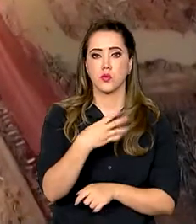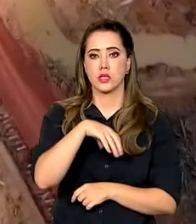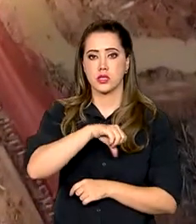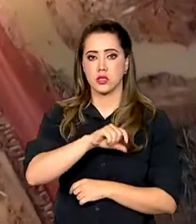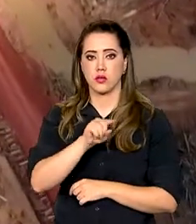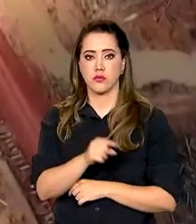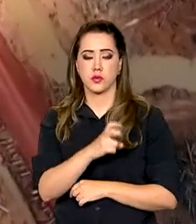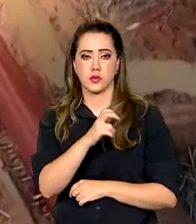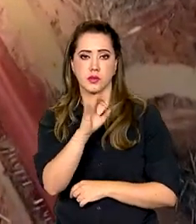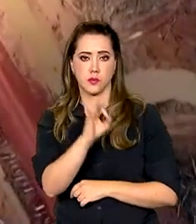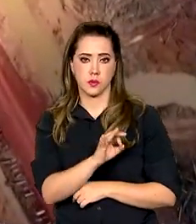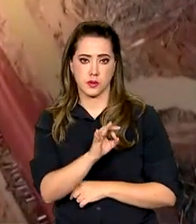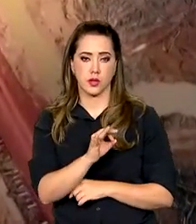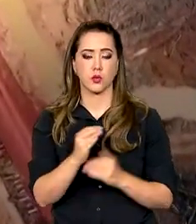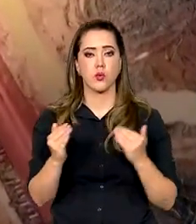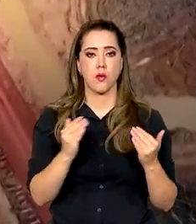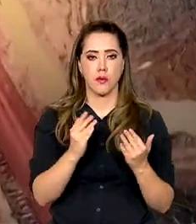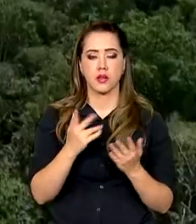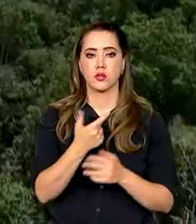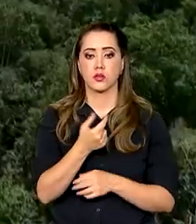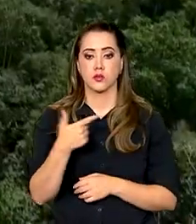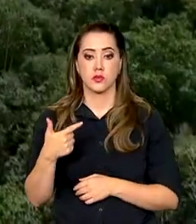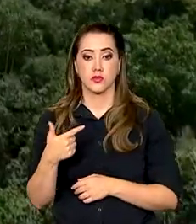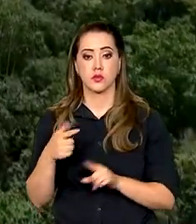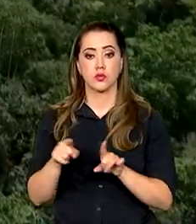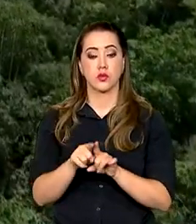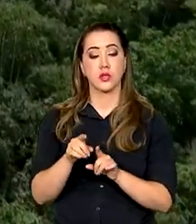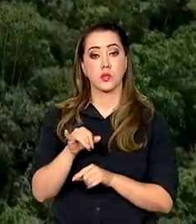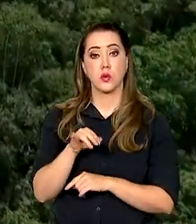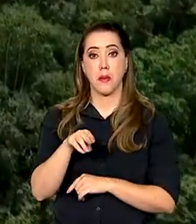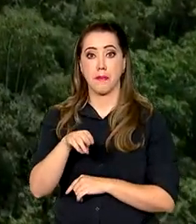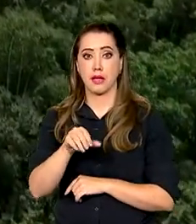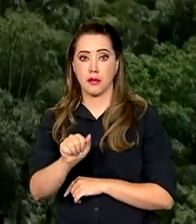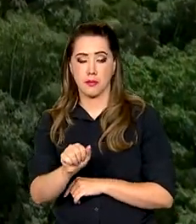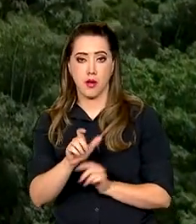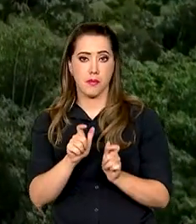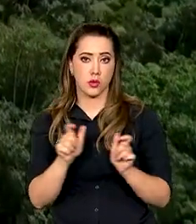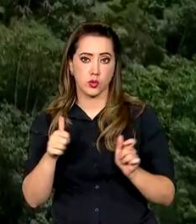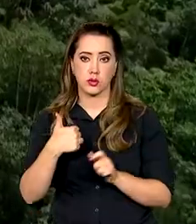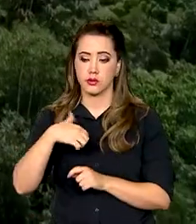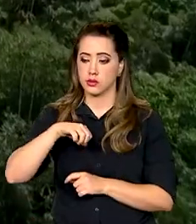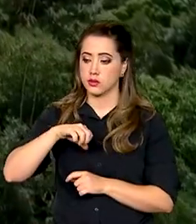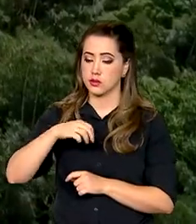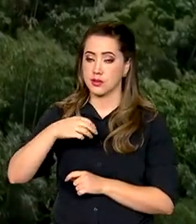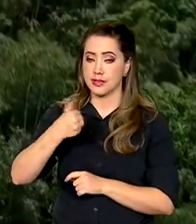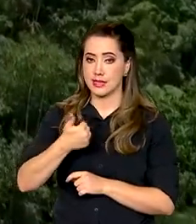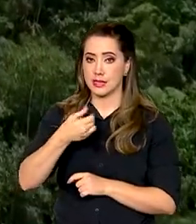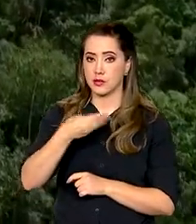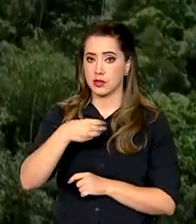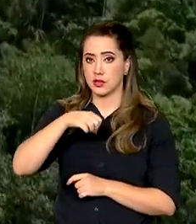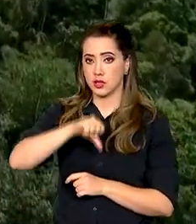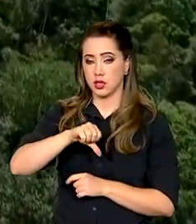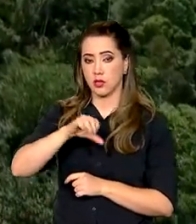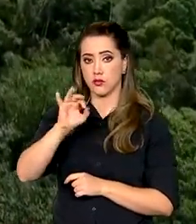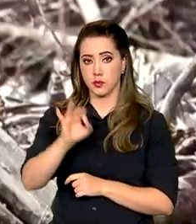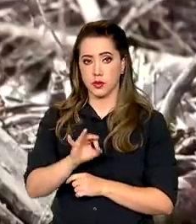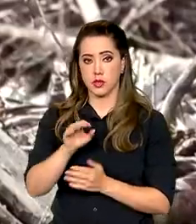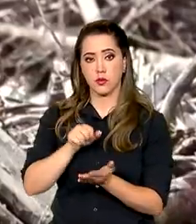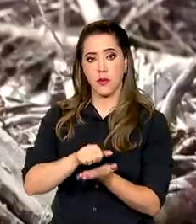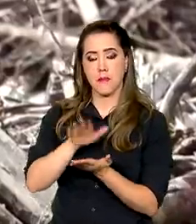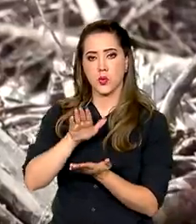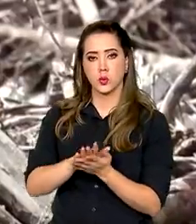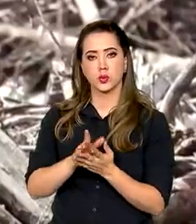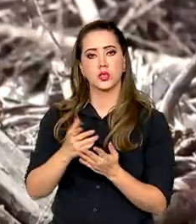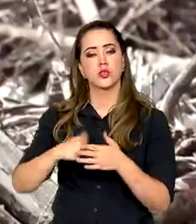período de 2022. O IBAMA aumentou em 139% os altos de infração por crimes contra a